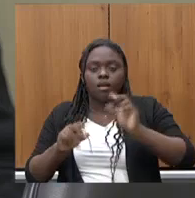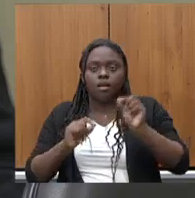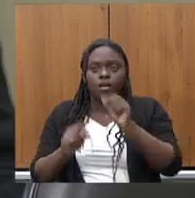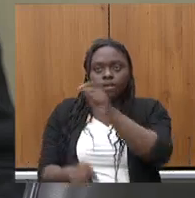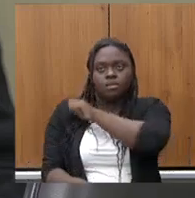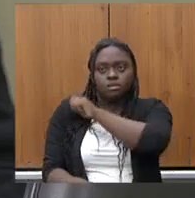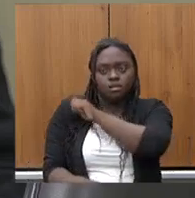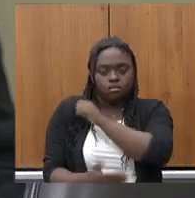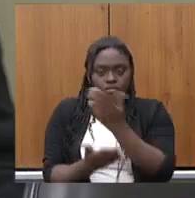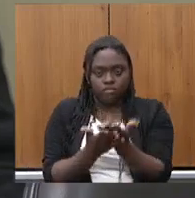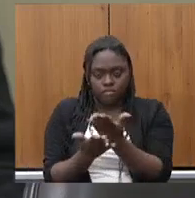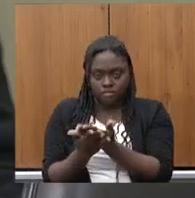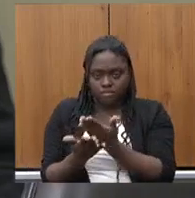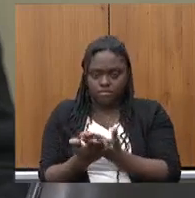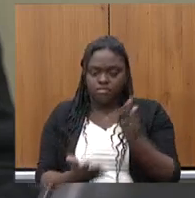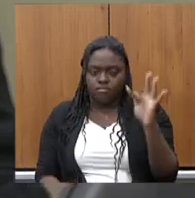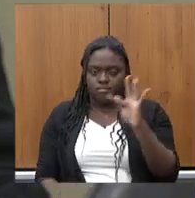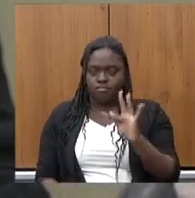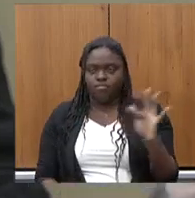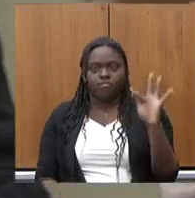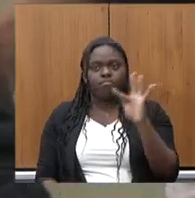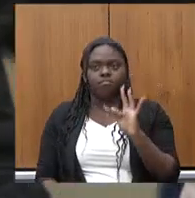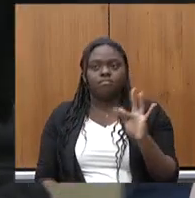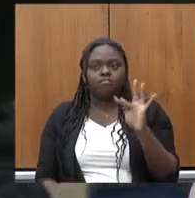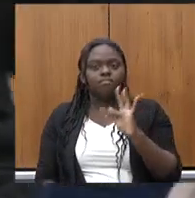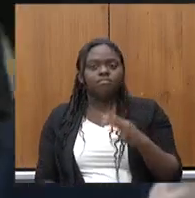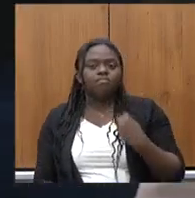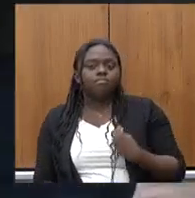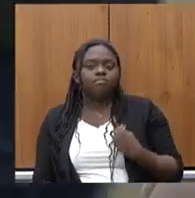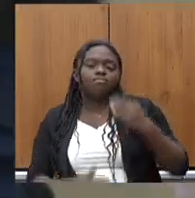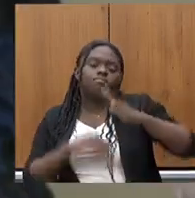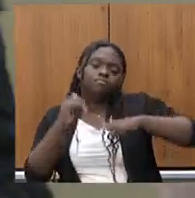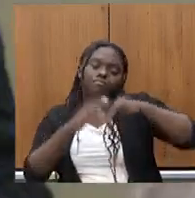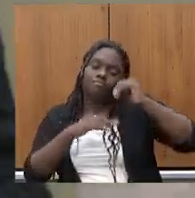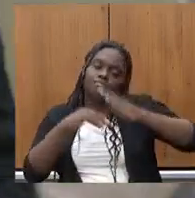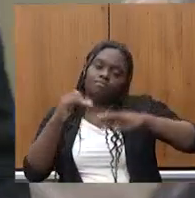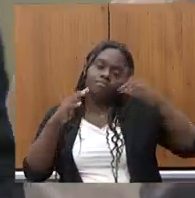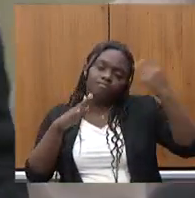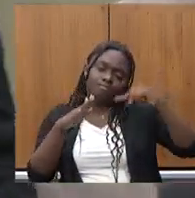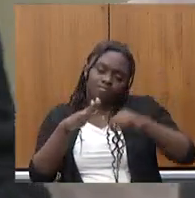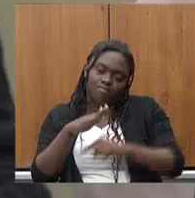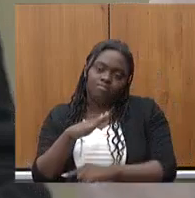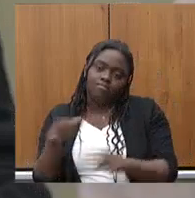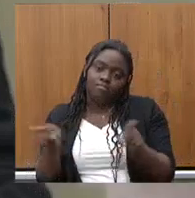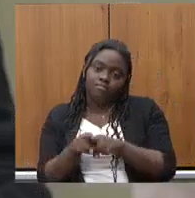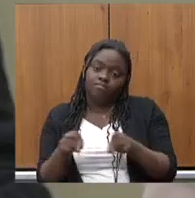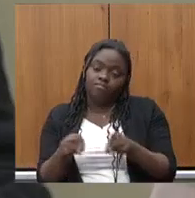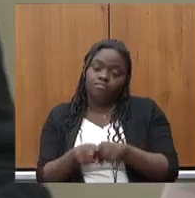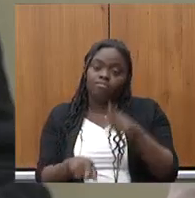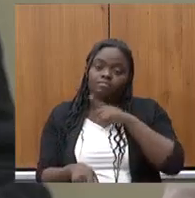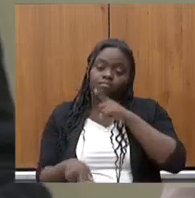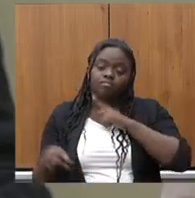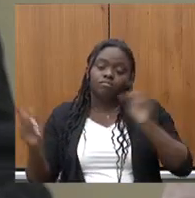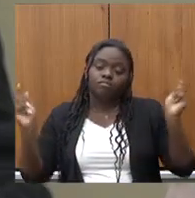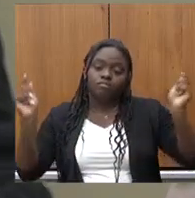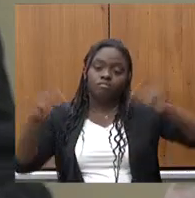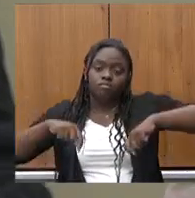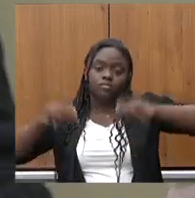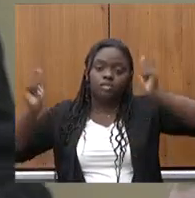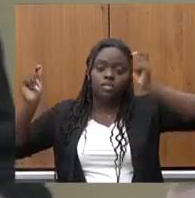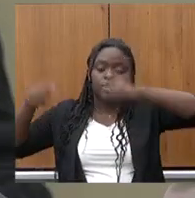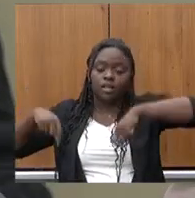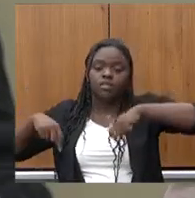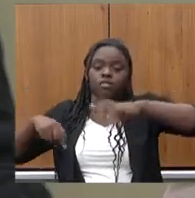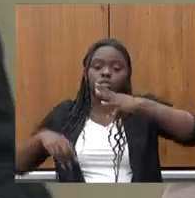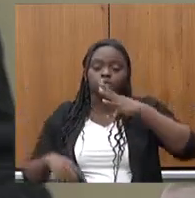estudantes, os universitários, para uma vivência profissional mais profícua e ter capacidade de